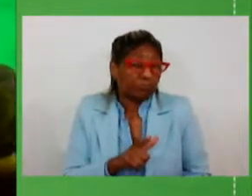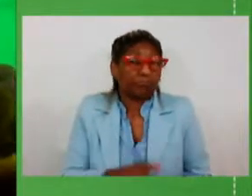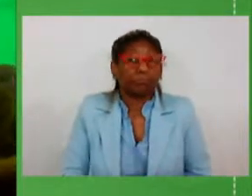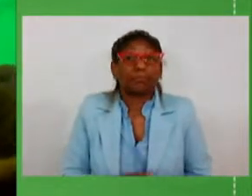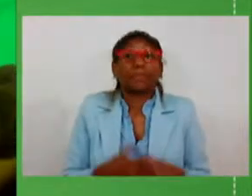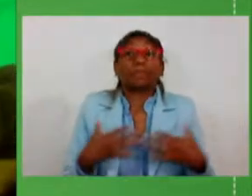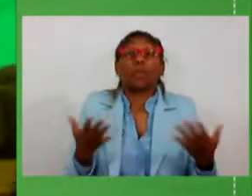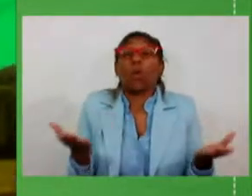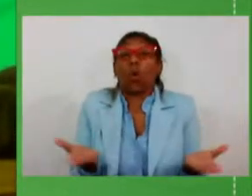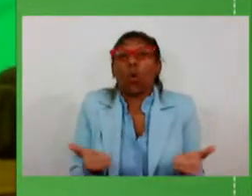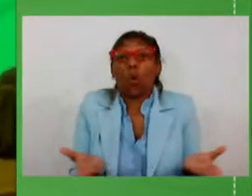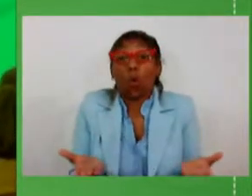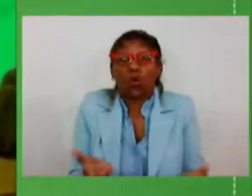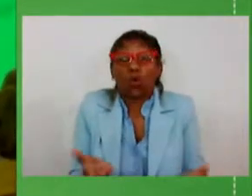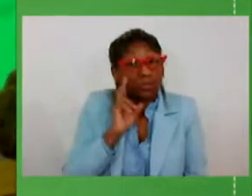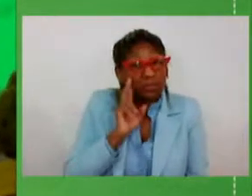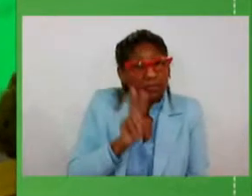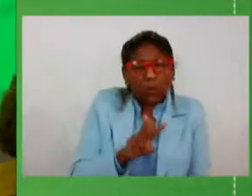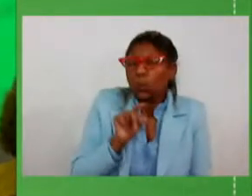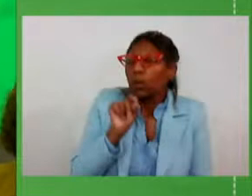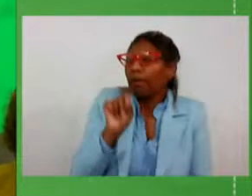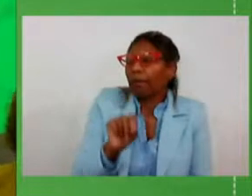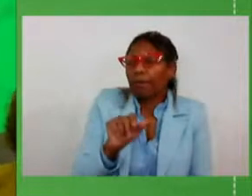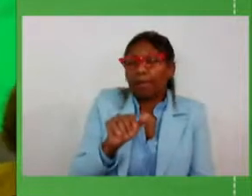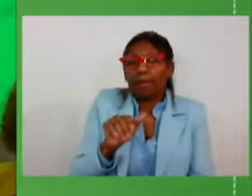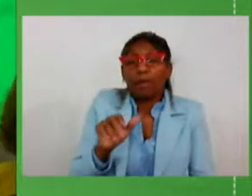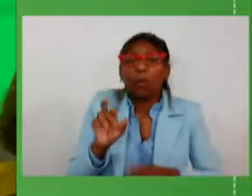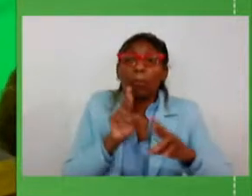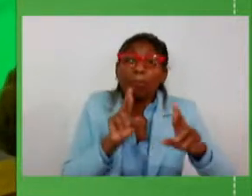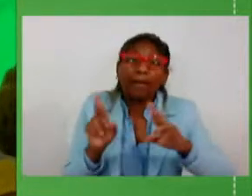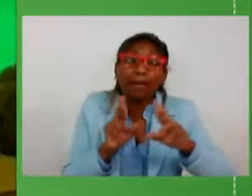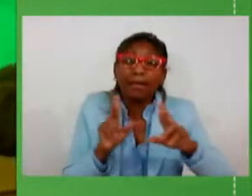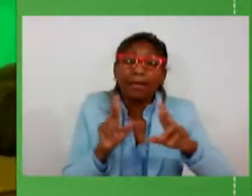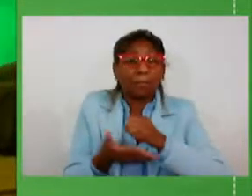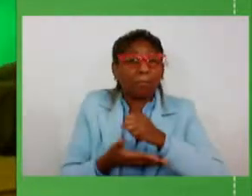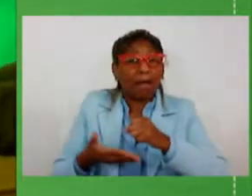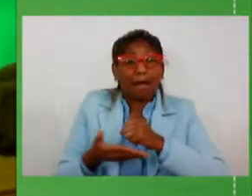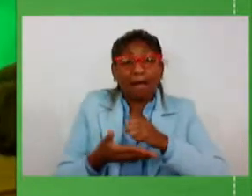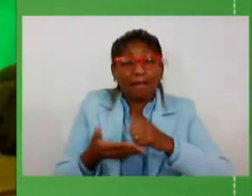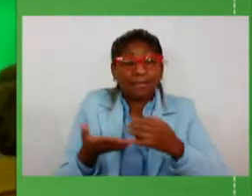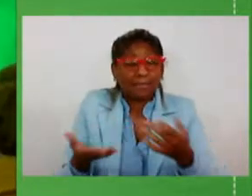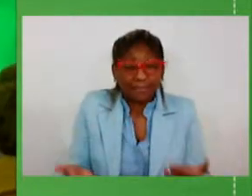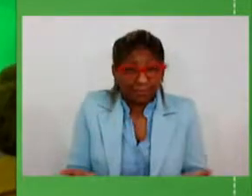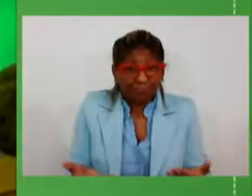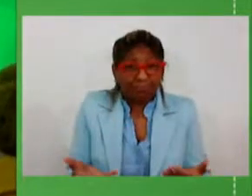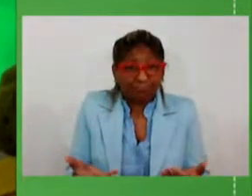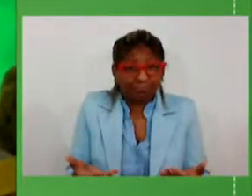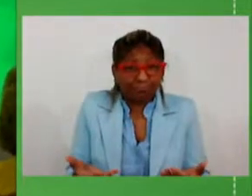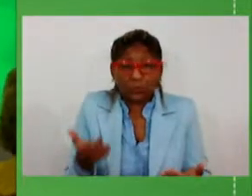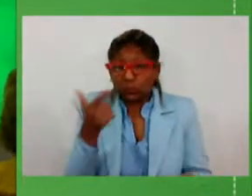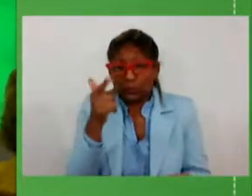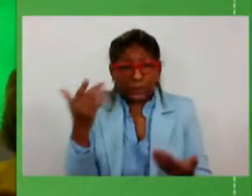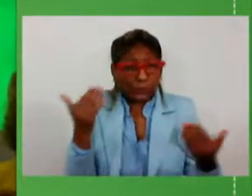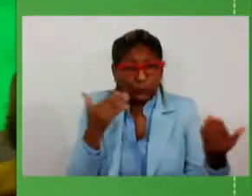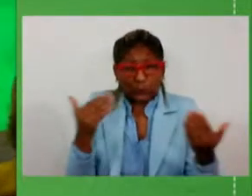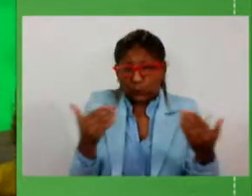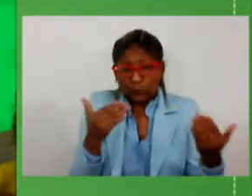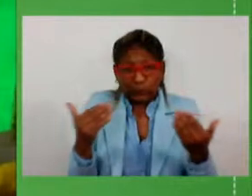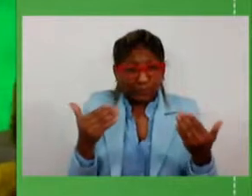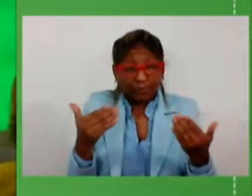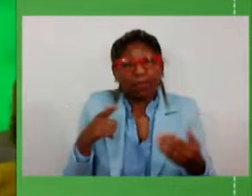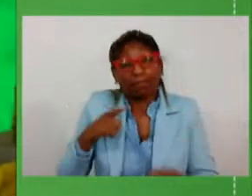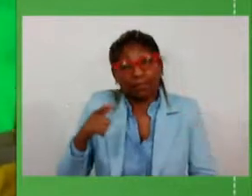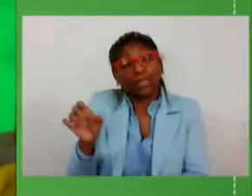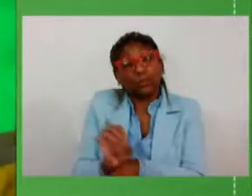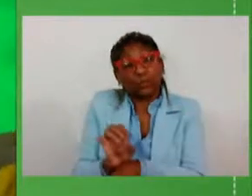está vendo aqui é mais do que simplesmente uma relação base e governo é muito isso sem dúvida nenhuma boa parte da ação estruturante se deu com